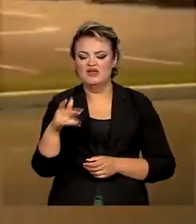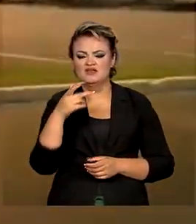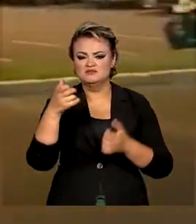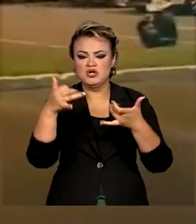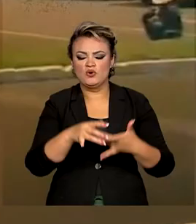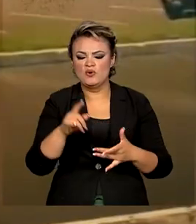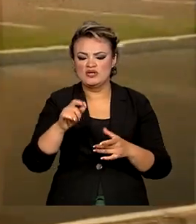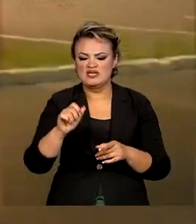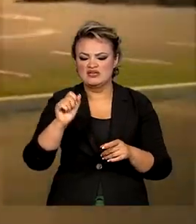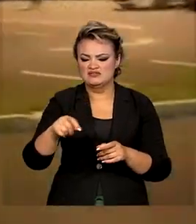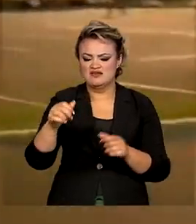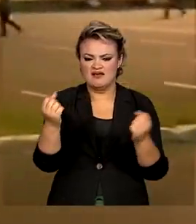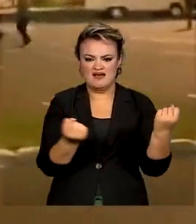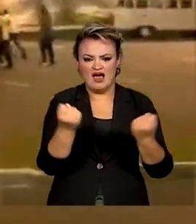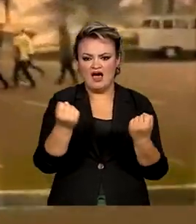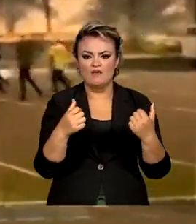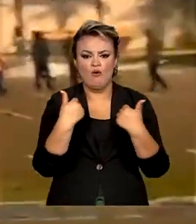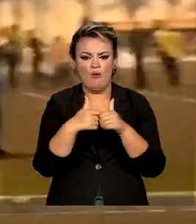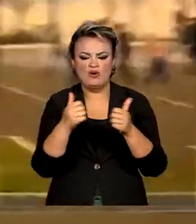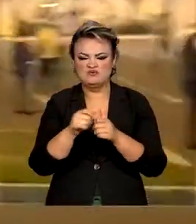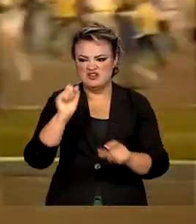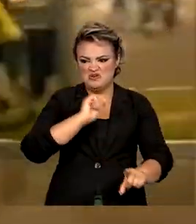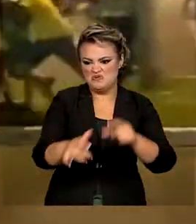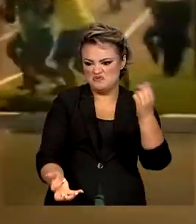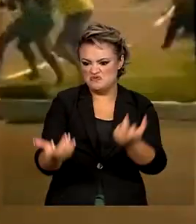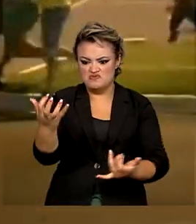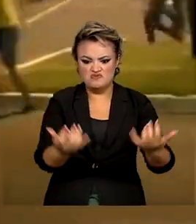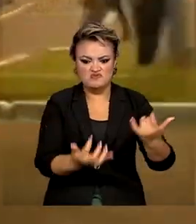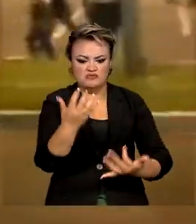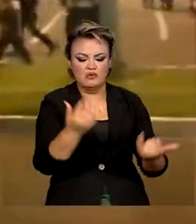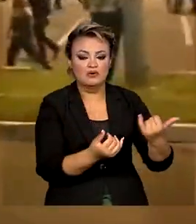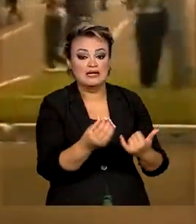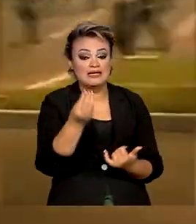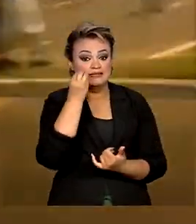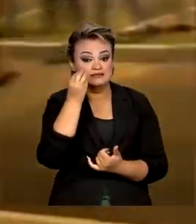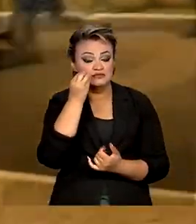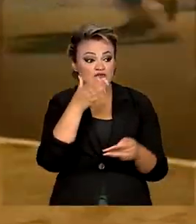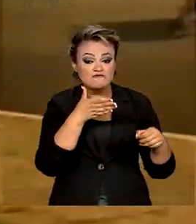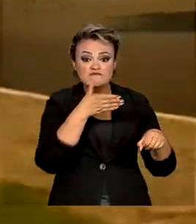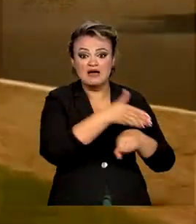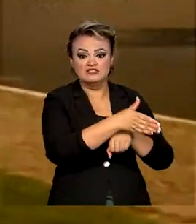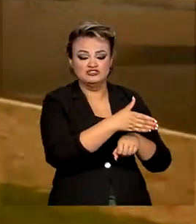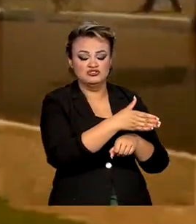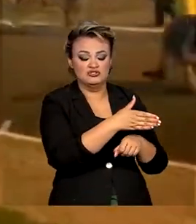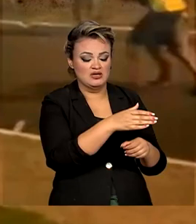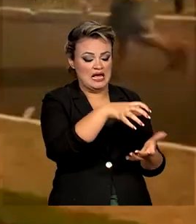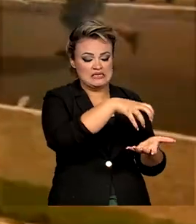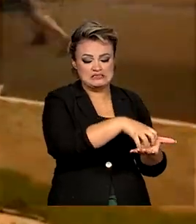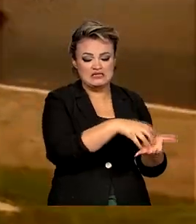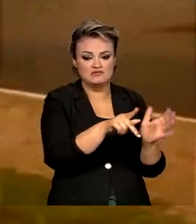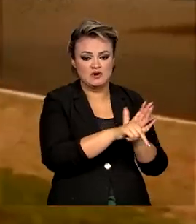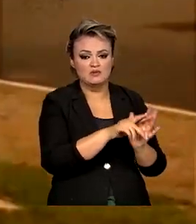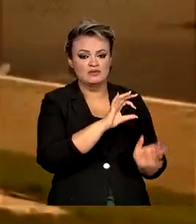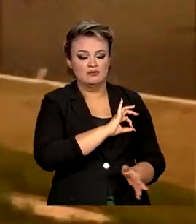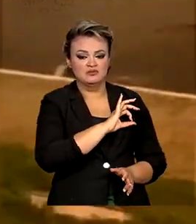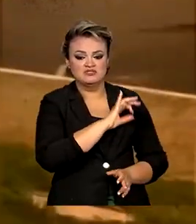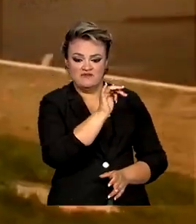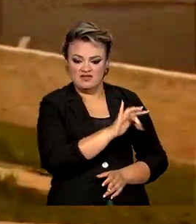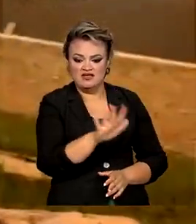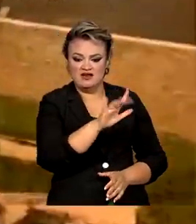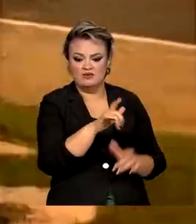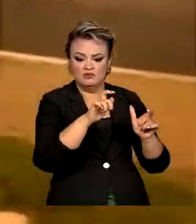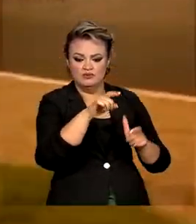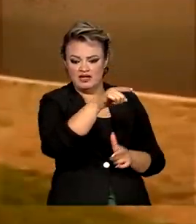fogo em carros e ônibus e alguns deles tentaram invadir o edifício sede da Polícia Federal, que fica ali na mesma região,